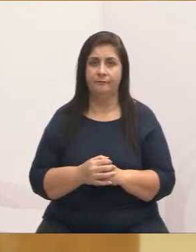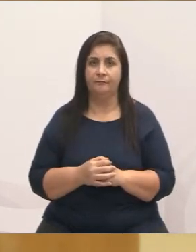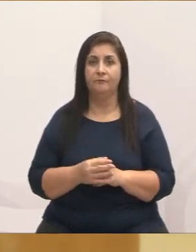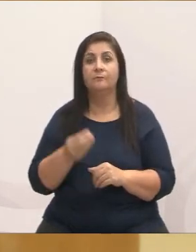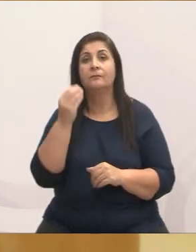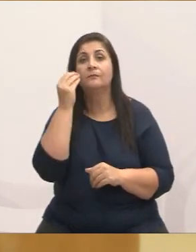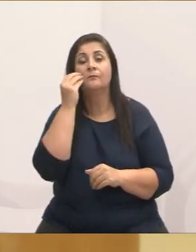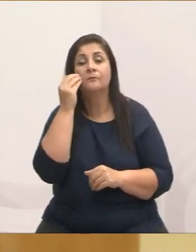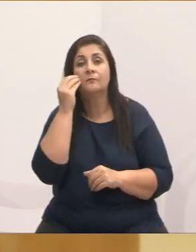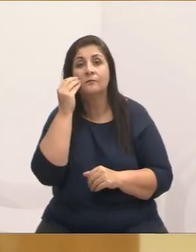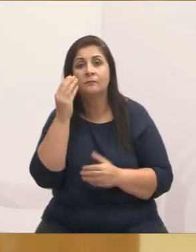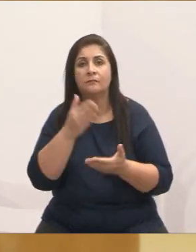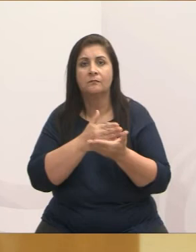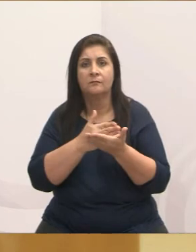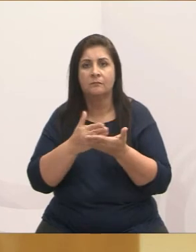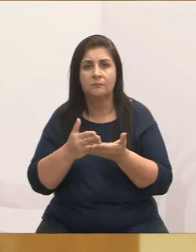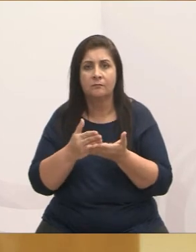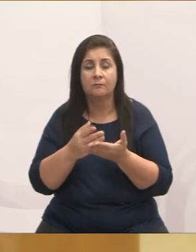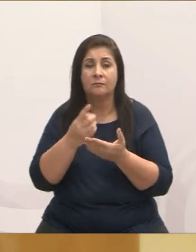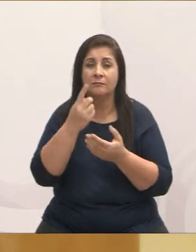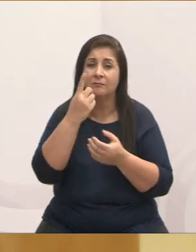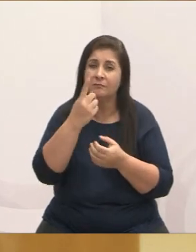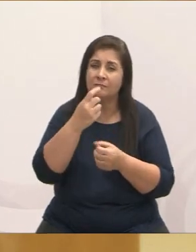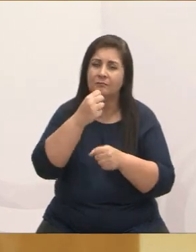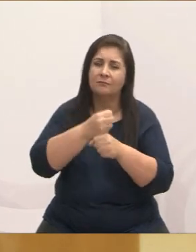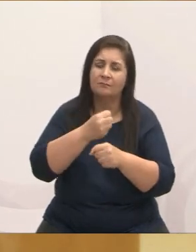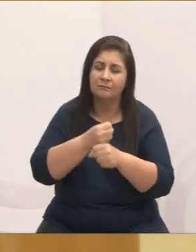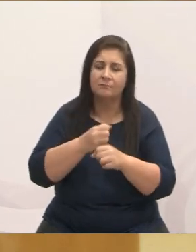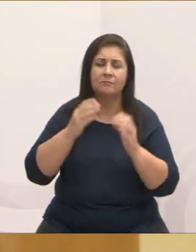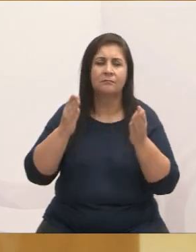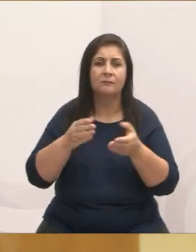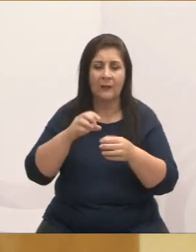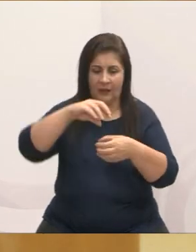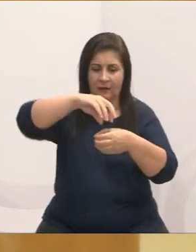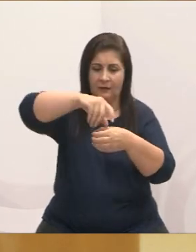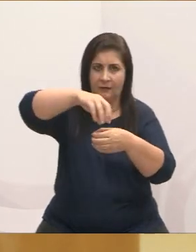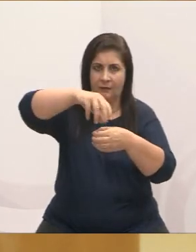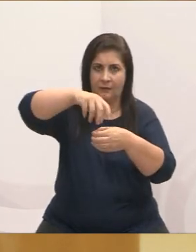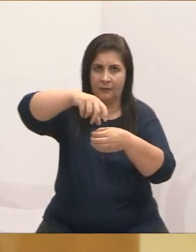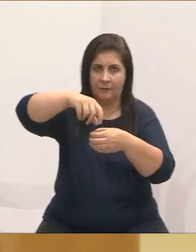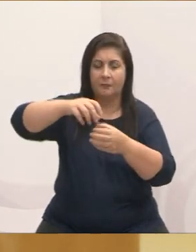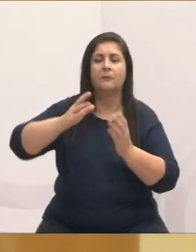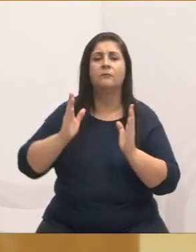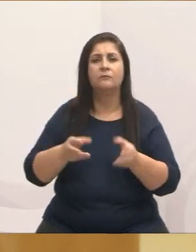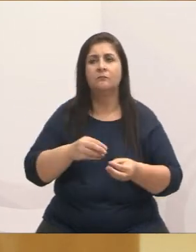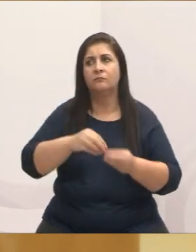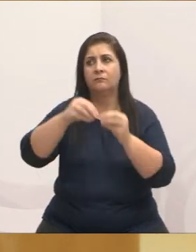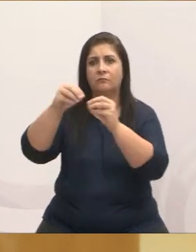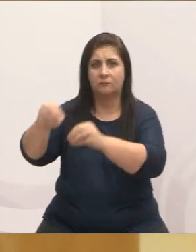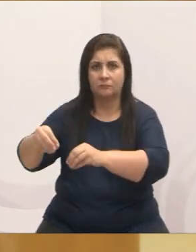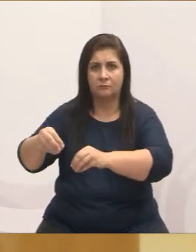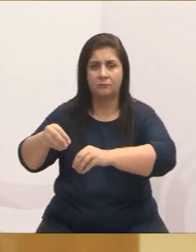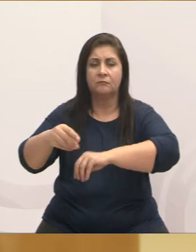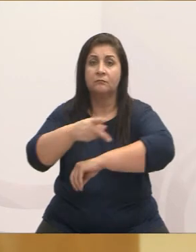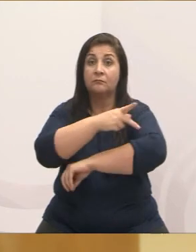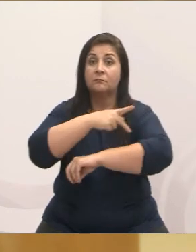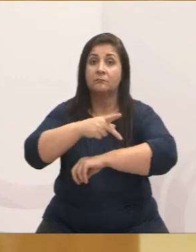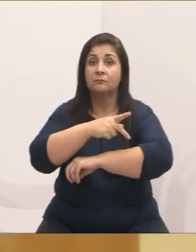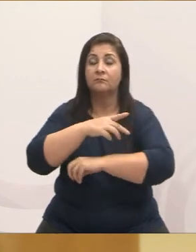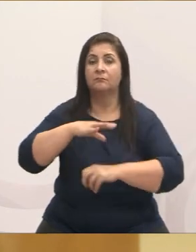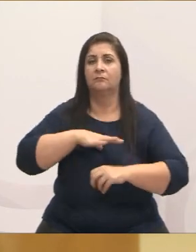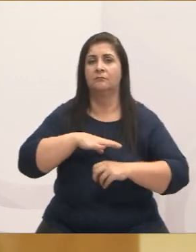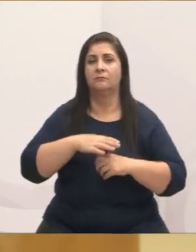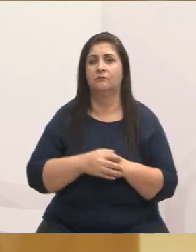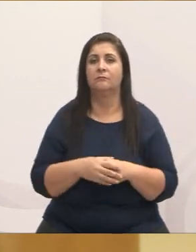tentando ser implantado definitivamente há um ano. As tampinhas já estão sendo recolhidas, as pessoas estão entregando lá no parque da cidade. Só que ele precisa de uma